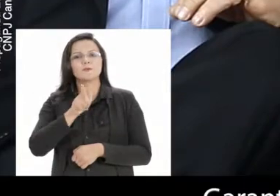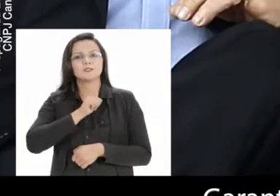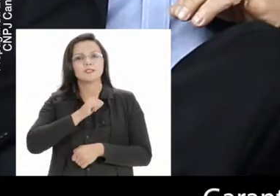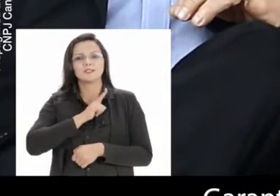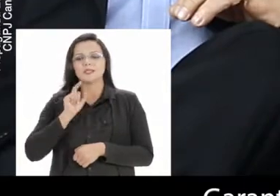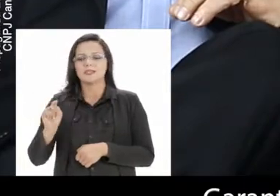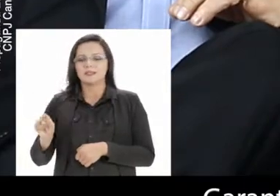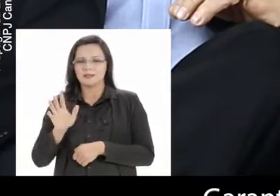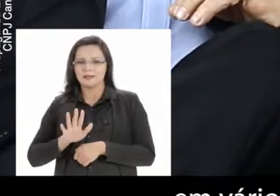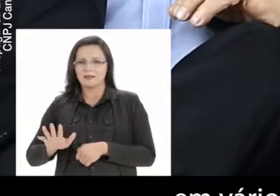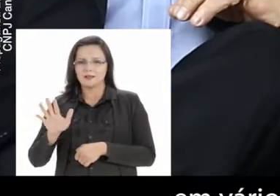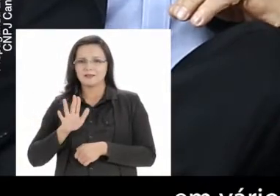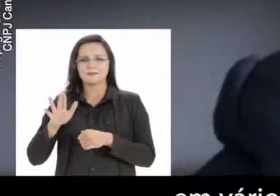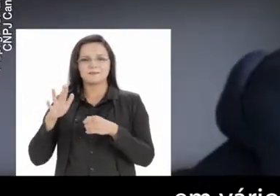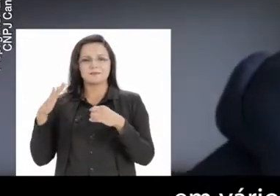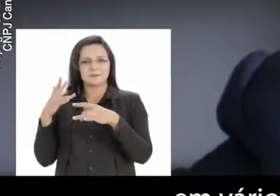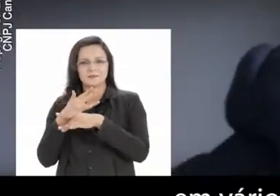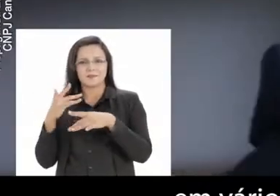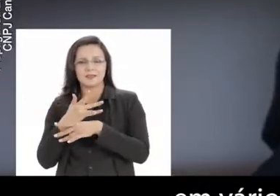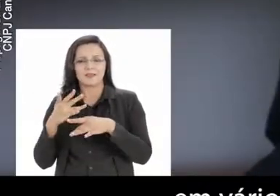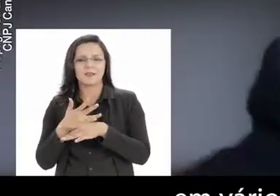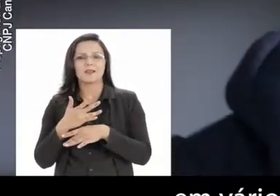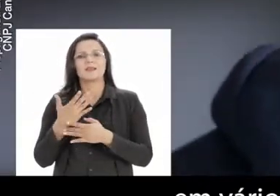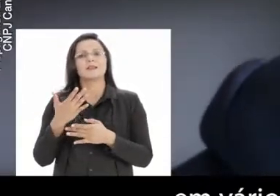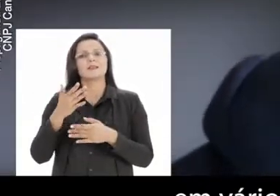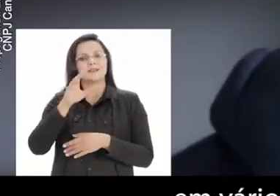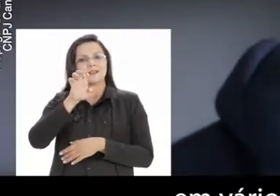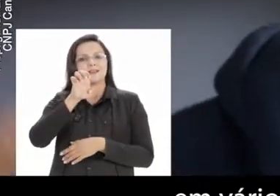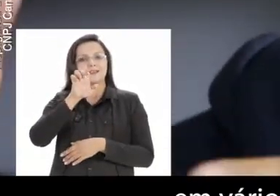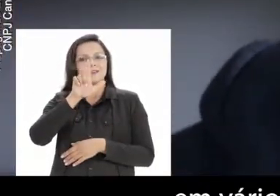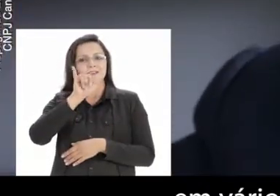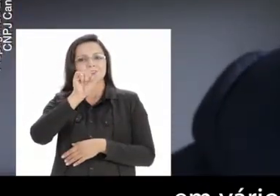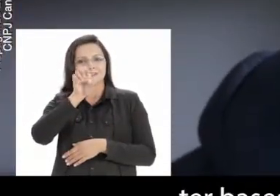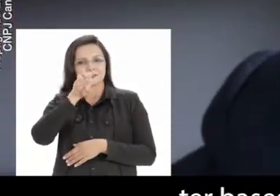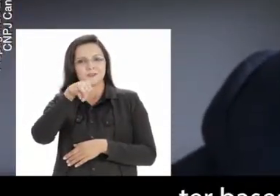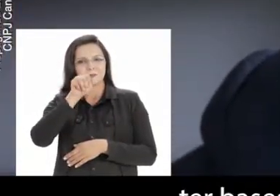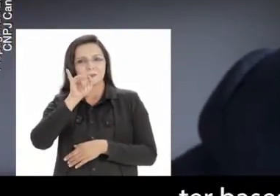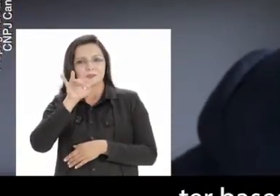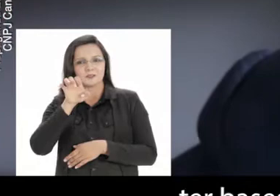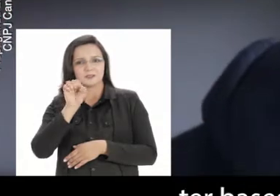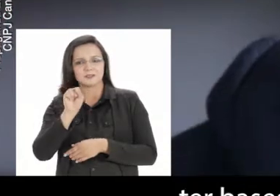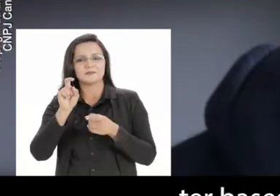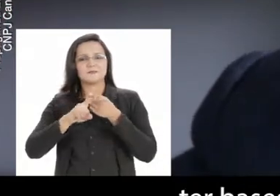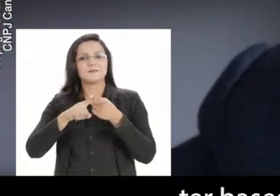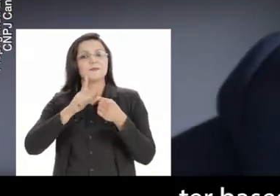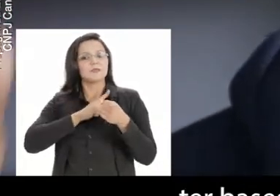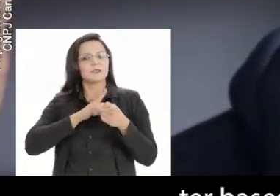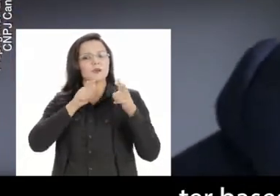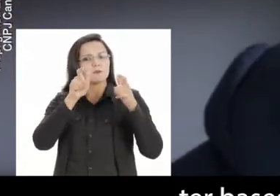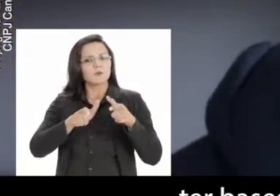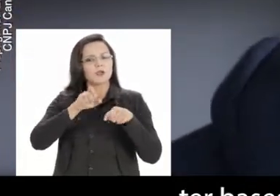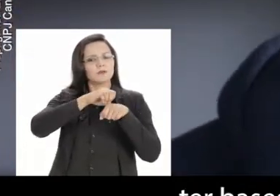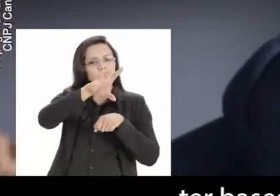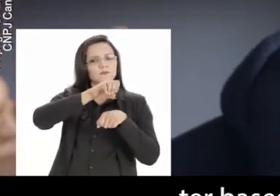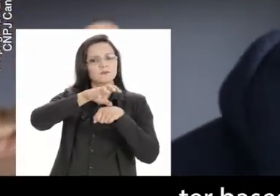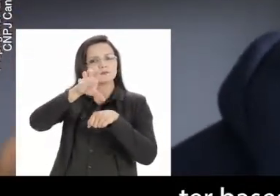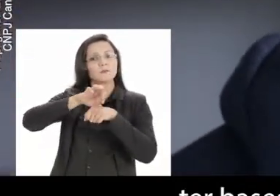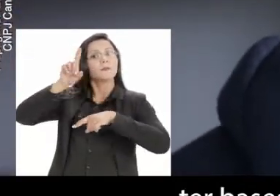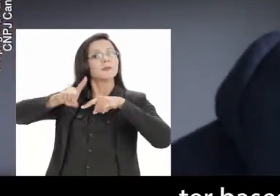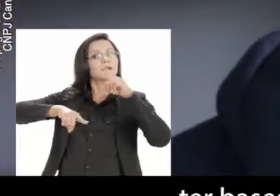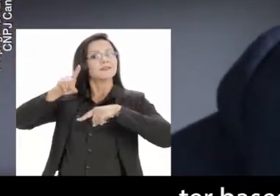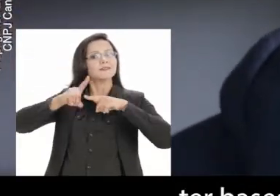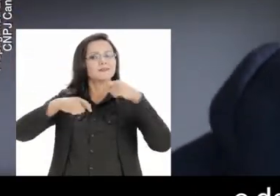Simplício Mendes, em vários lugares, Itaúeiras, o próprio Elisiel Martins, ter bases de armazenagem, de distribuição.